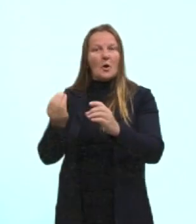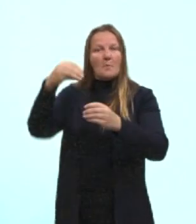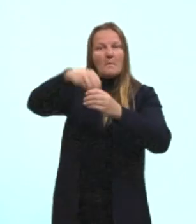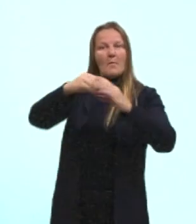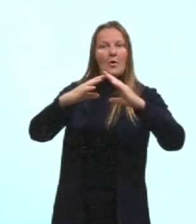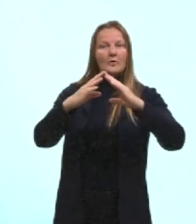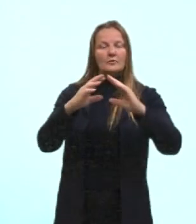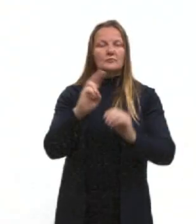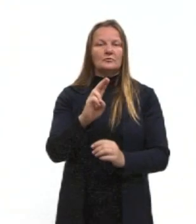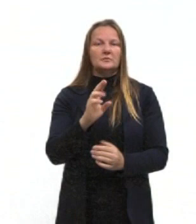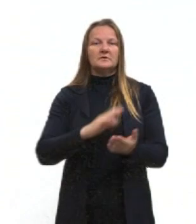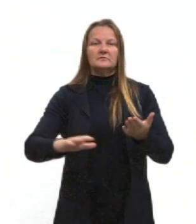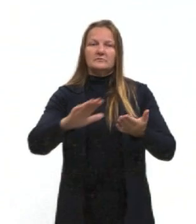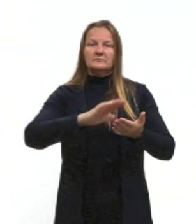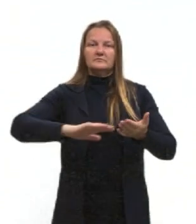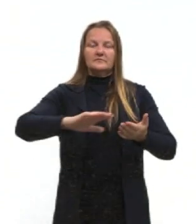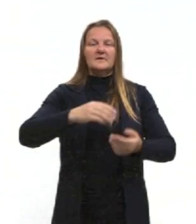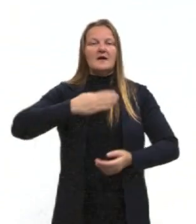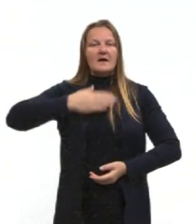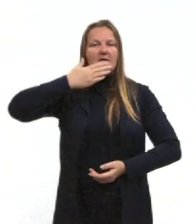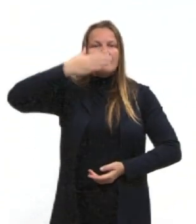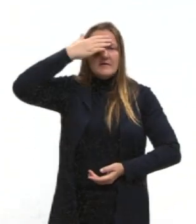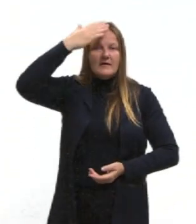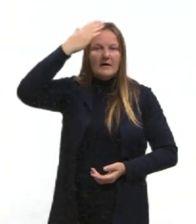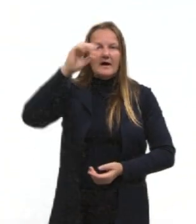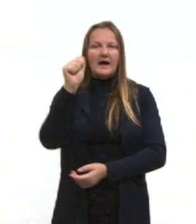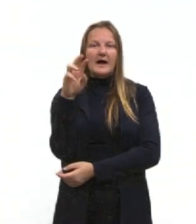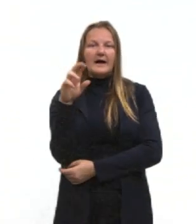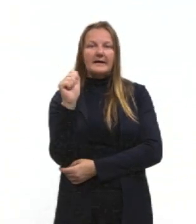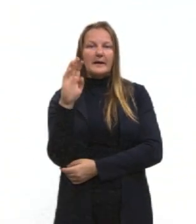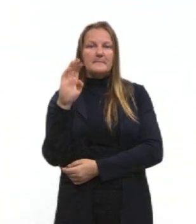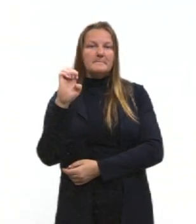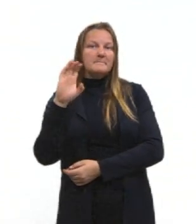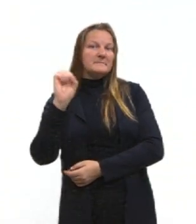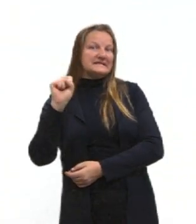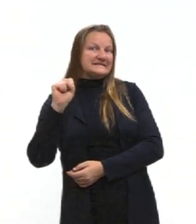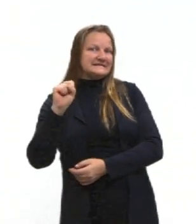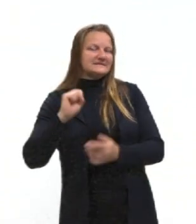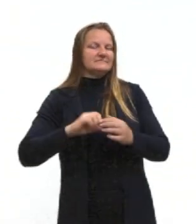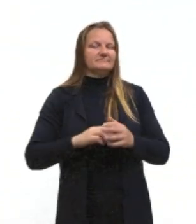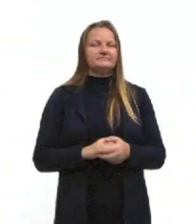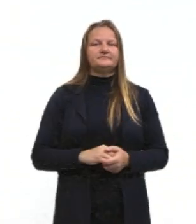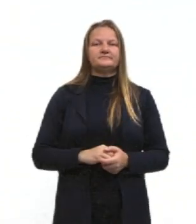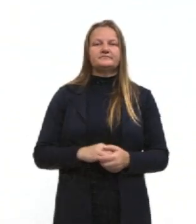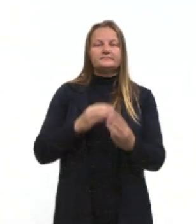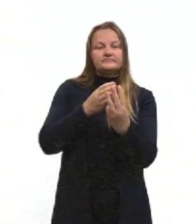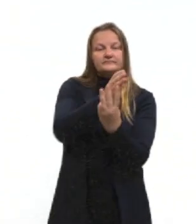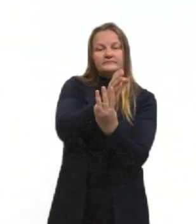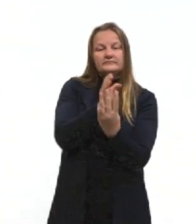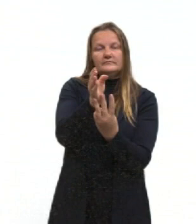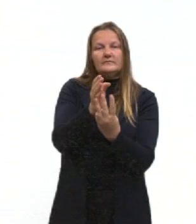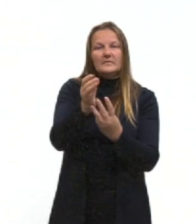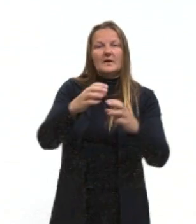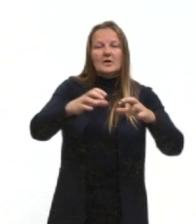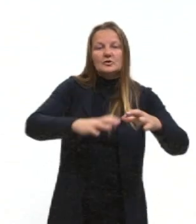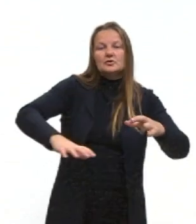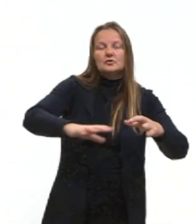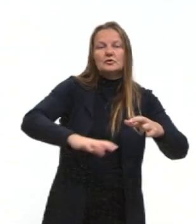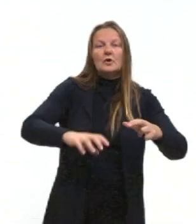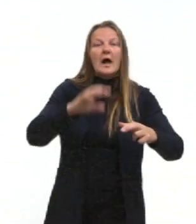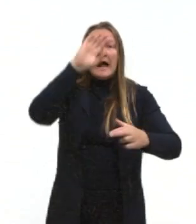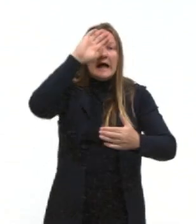Importantíssimo, outra coisa importante que vai surgir é que é o berço das três maiores religiões aí monoteístas que nós temos.